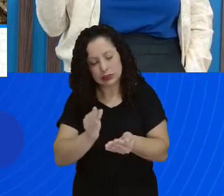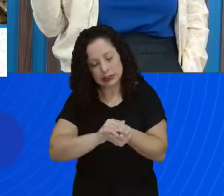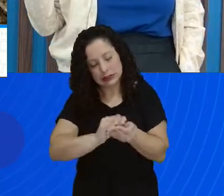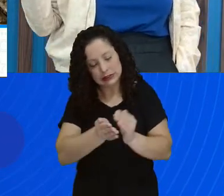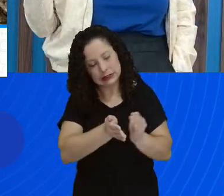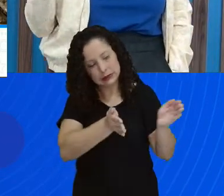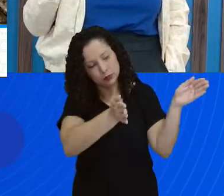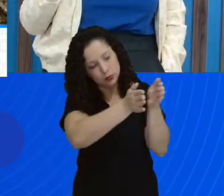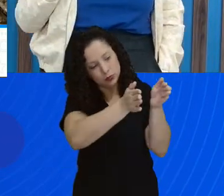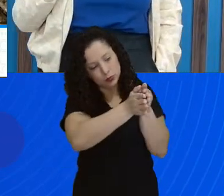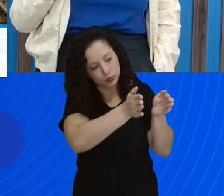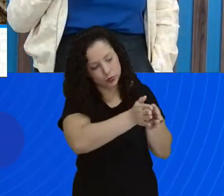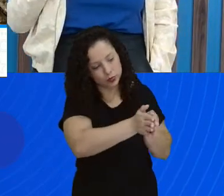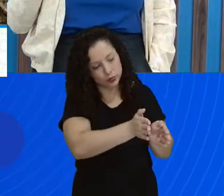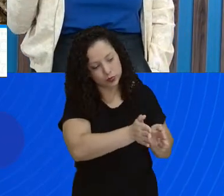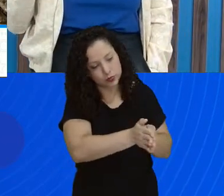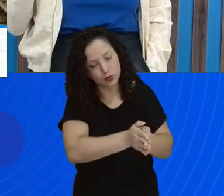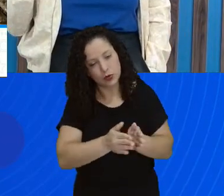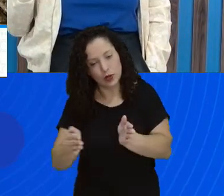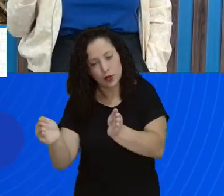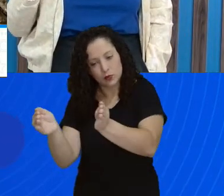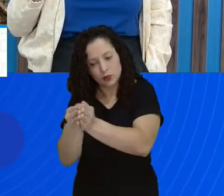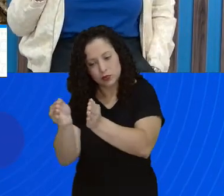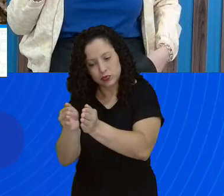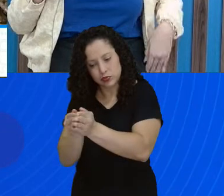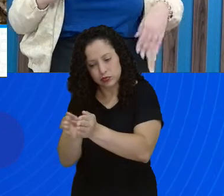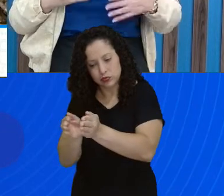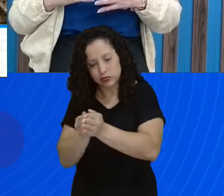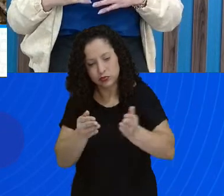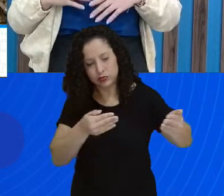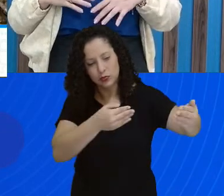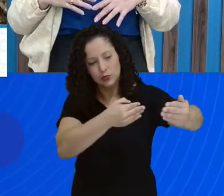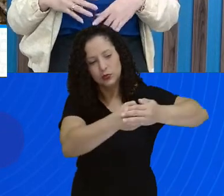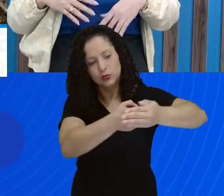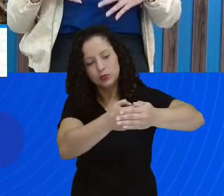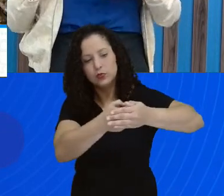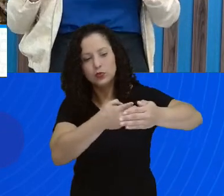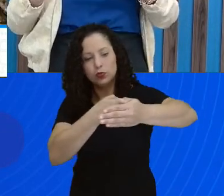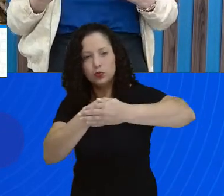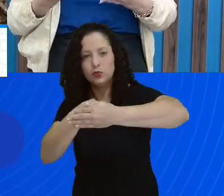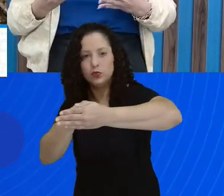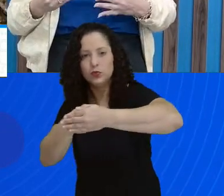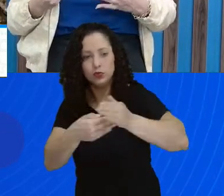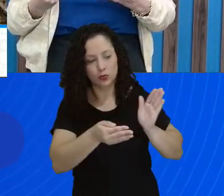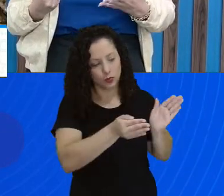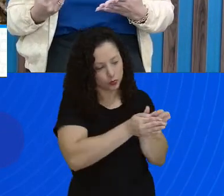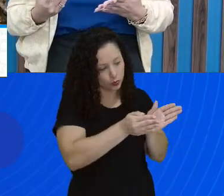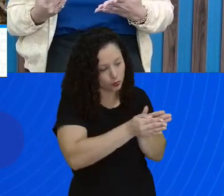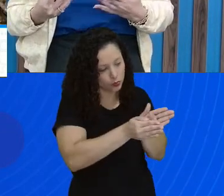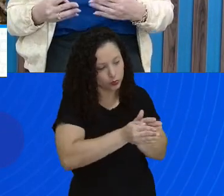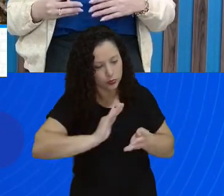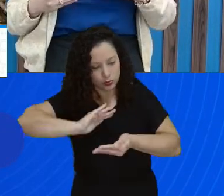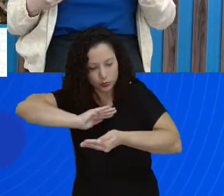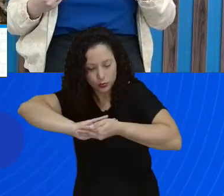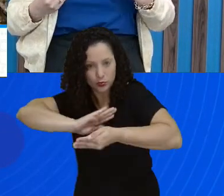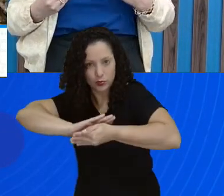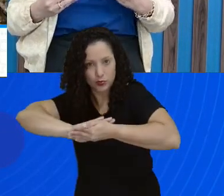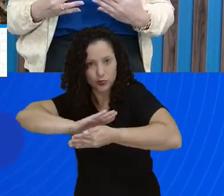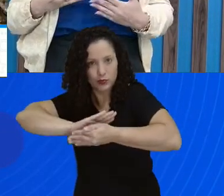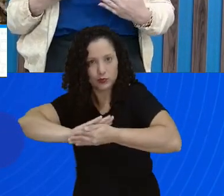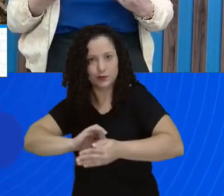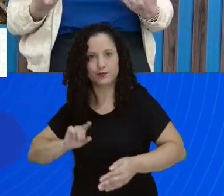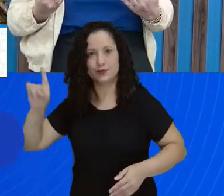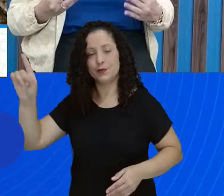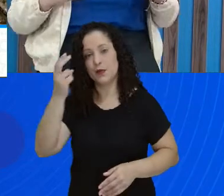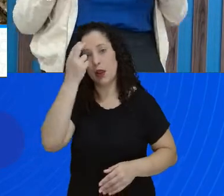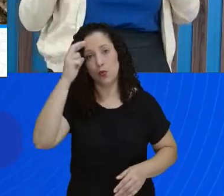essas paredes. Que é uma típica moradia também para esse tipo de cultura. Essa cultura que é indígena. Mas hoje também